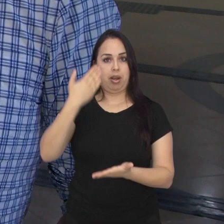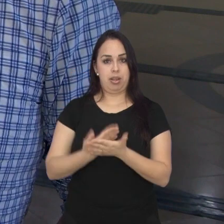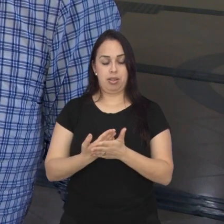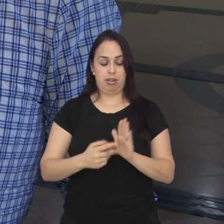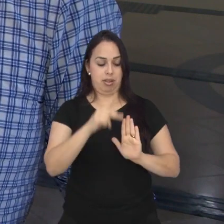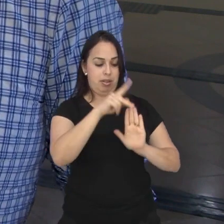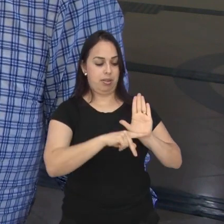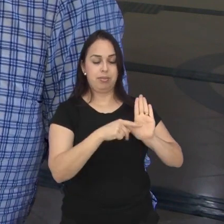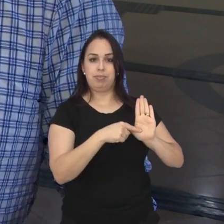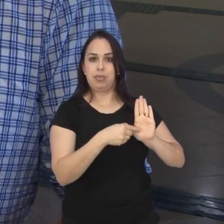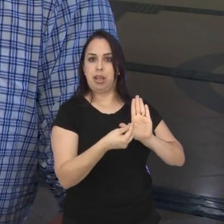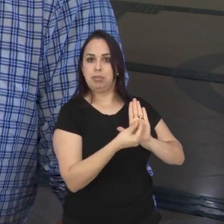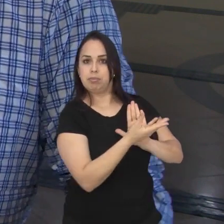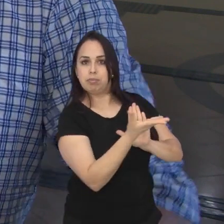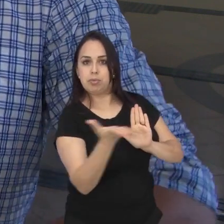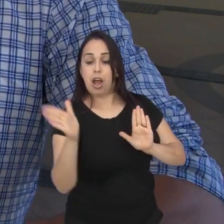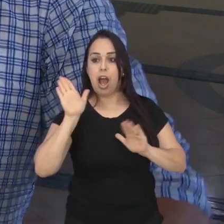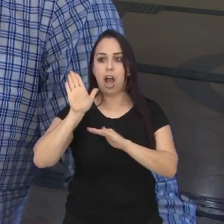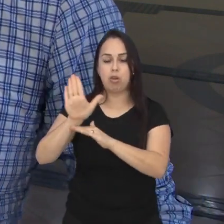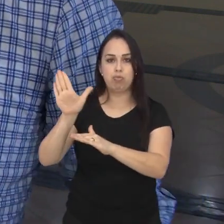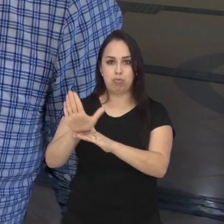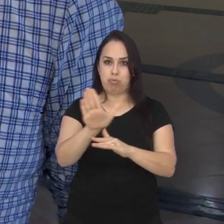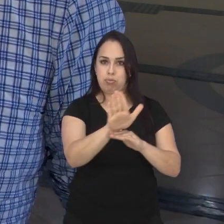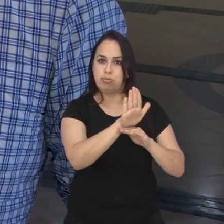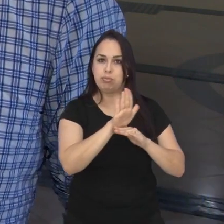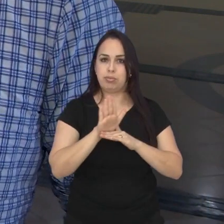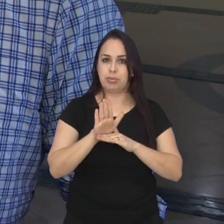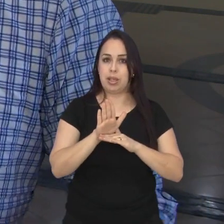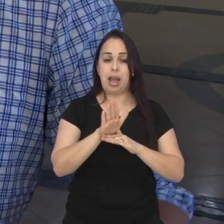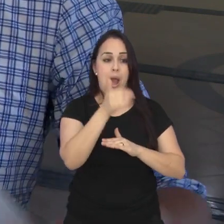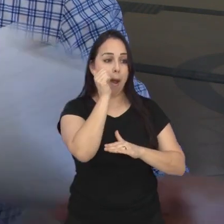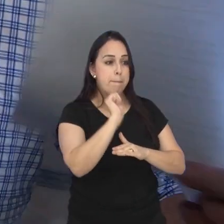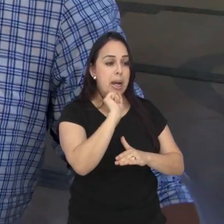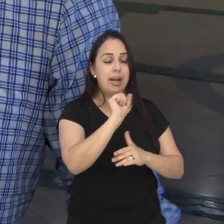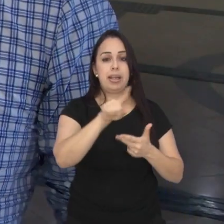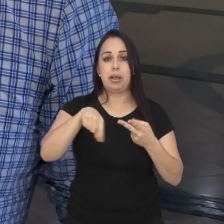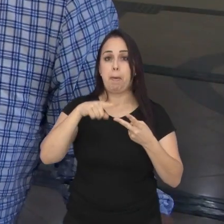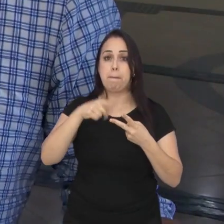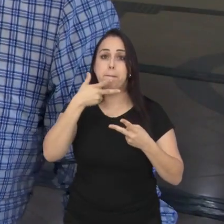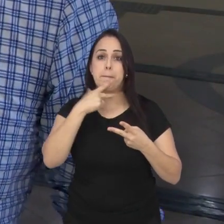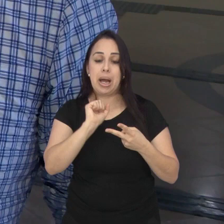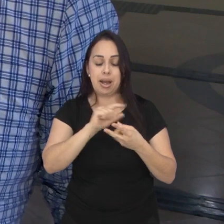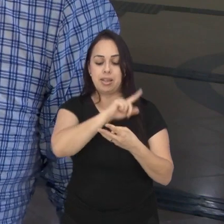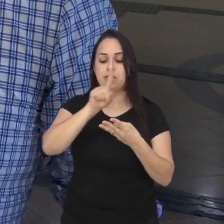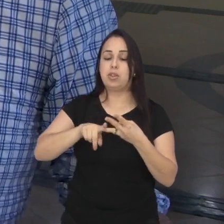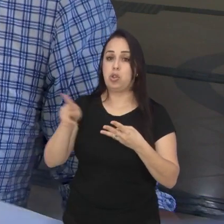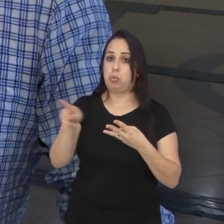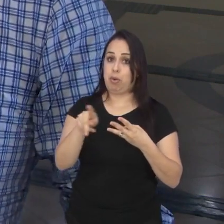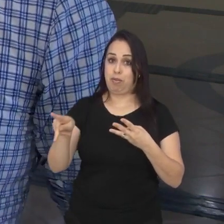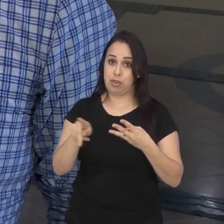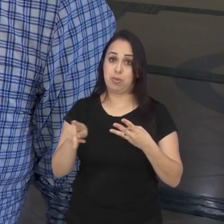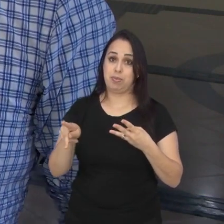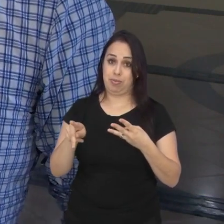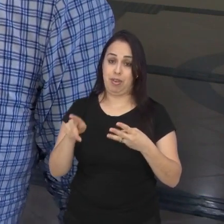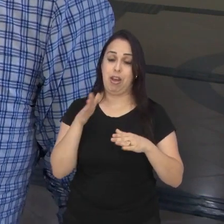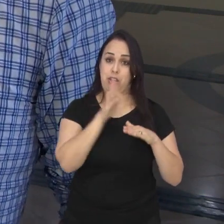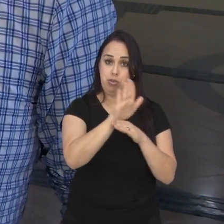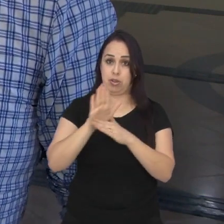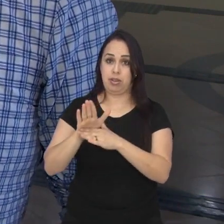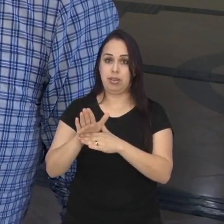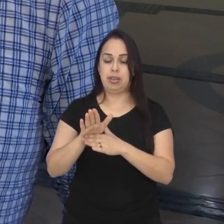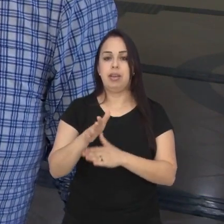Eu creio que esse projeto irá beneficiar muito as mães, os pais, os professores.